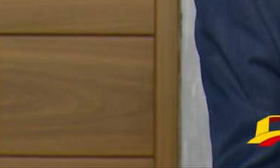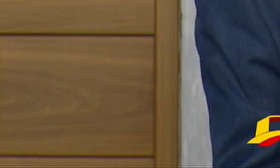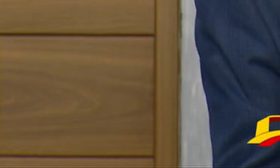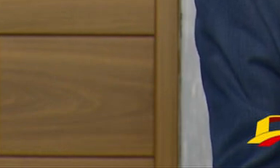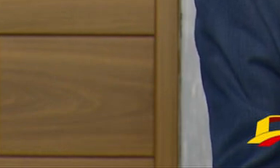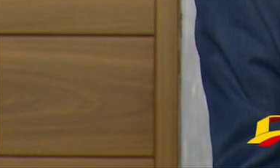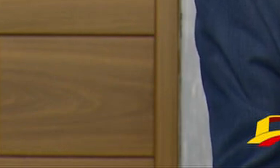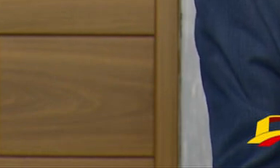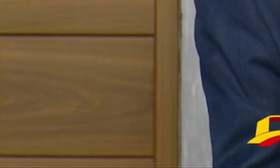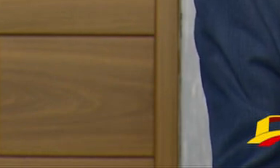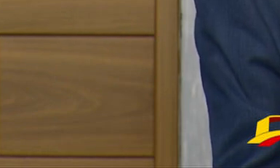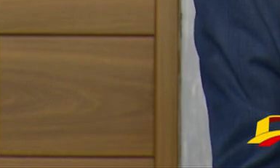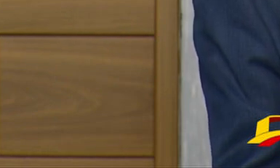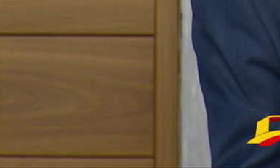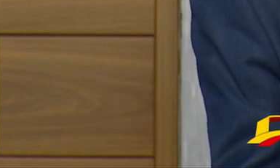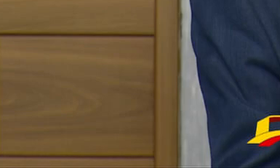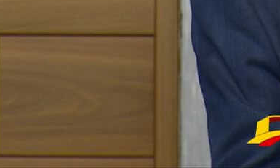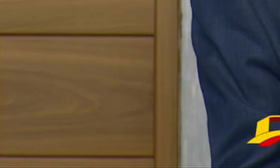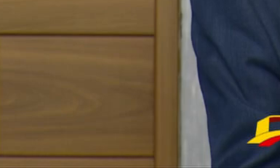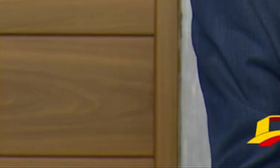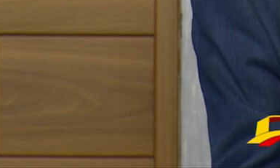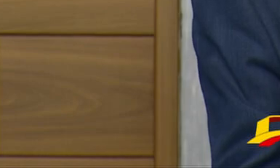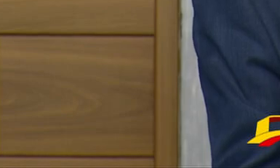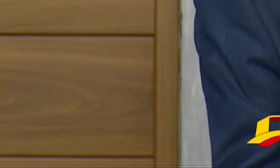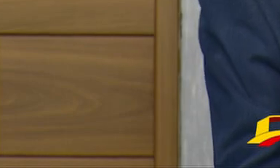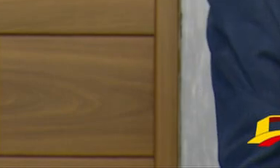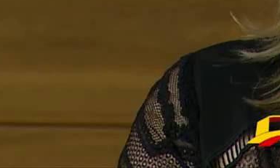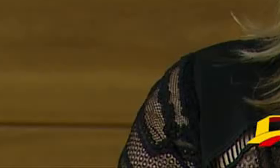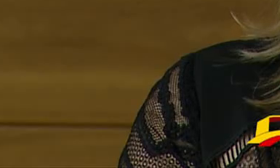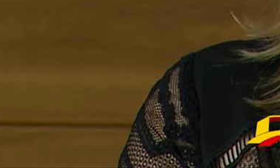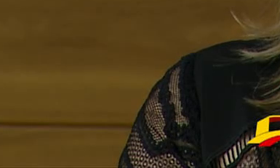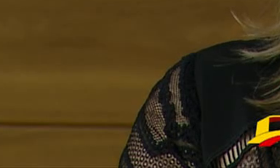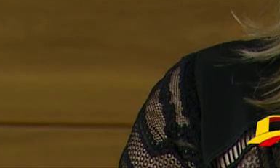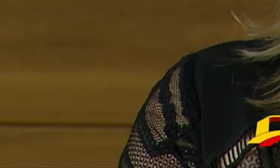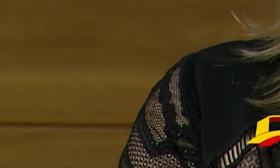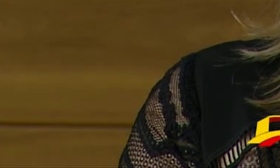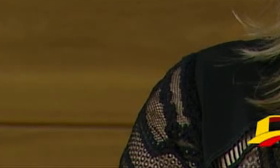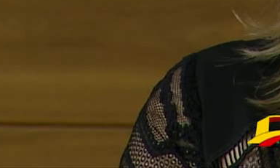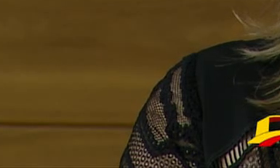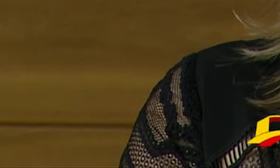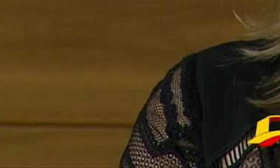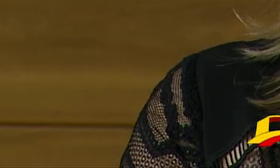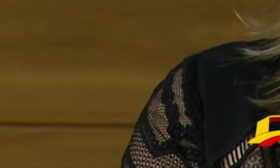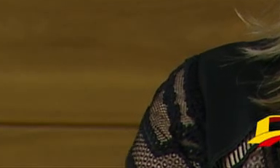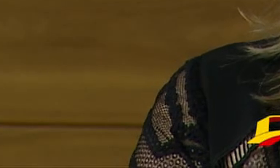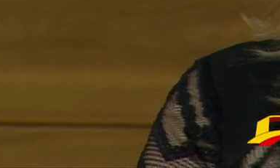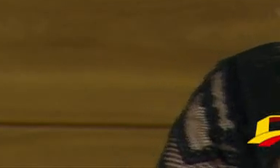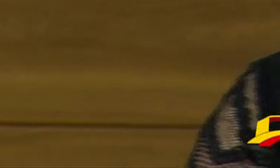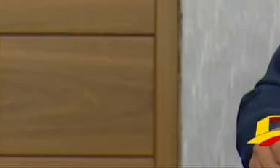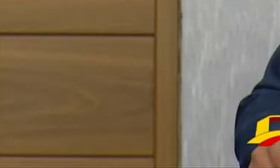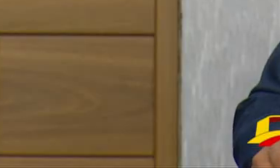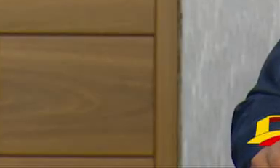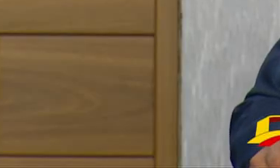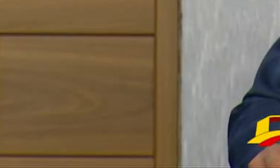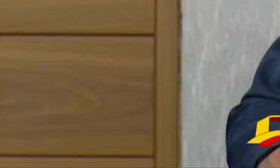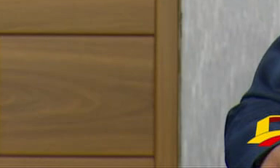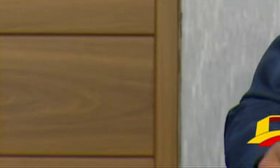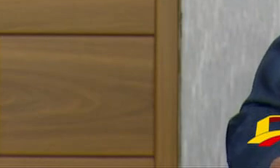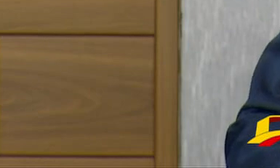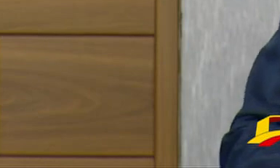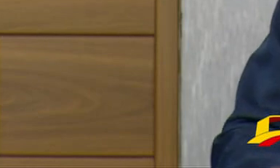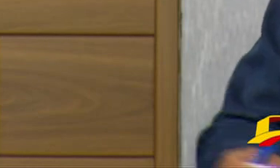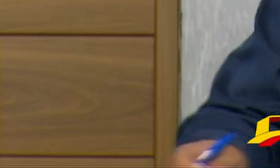em algum lugar e sustentar sua família não pensaria isso com certeza vamos ouvir a doutora Edlene